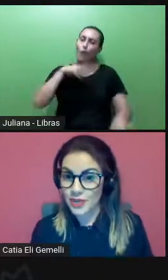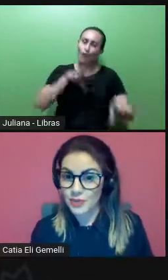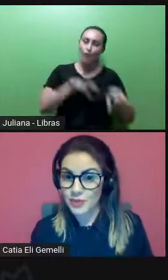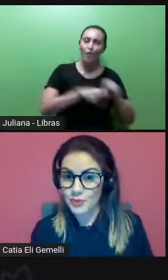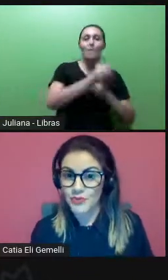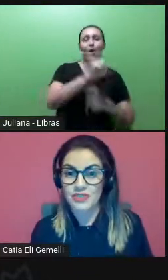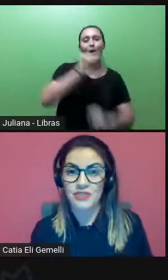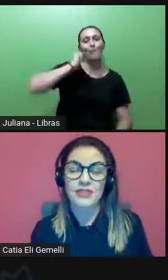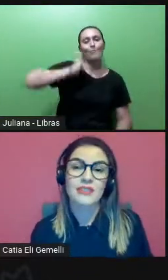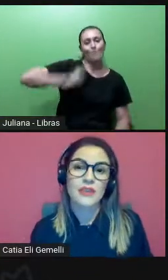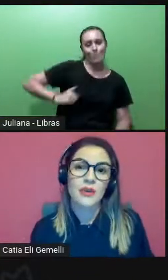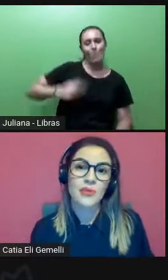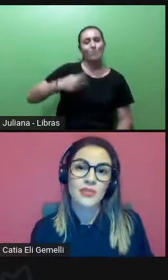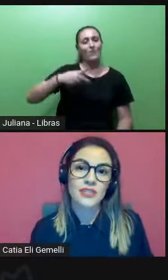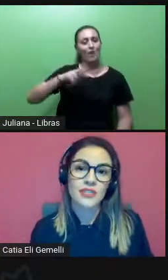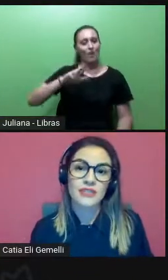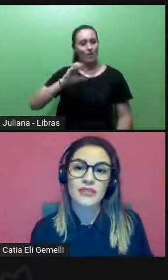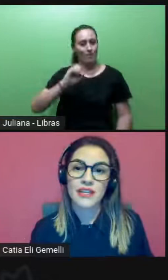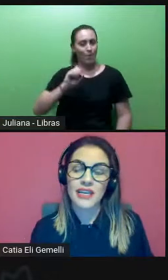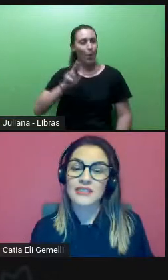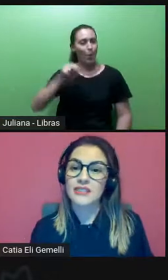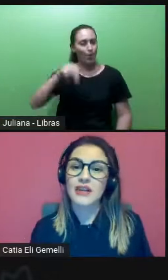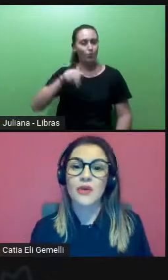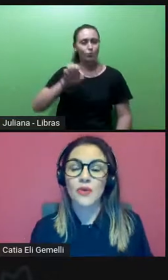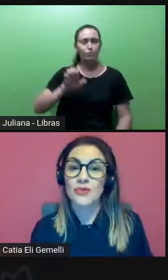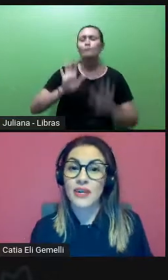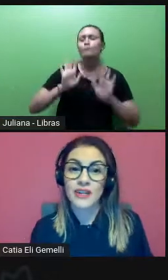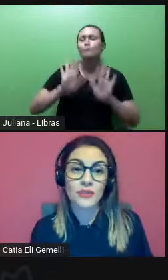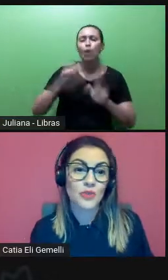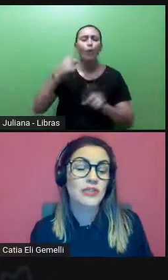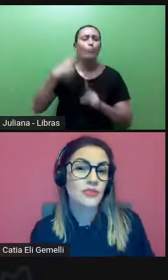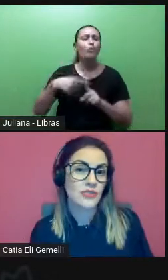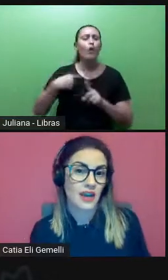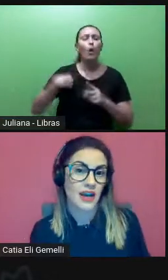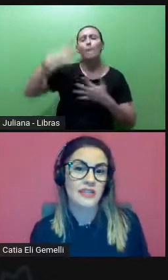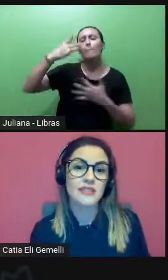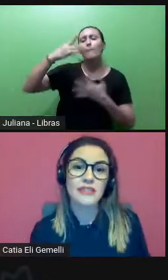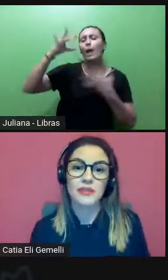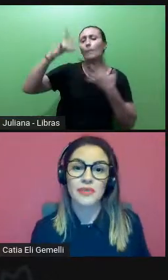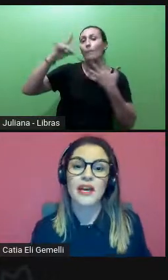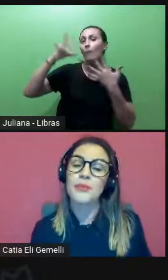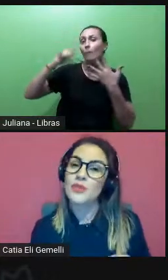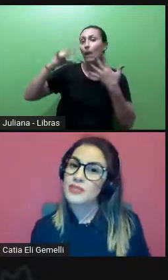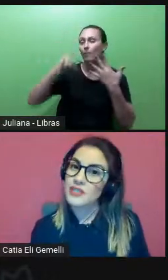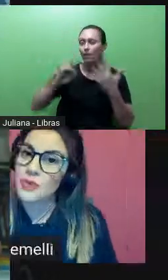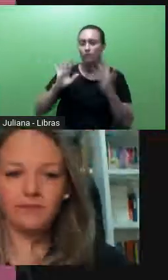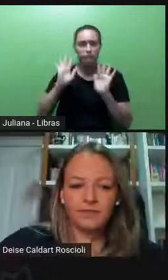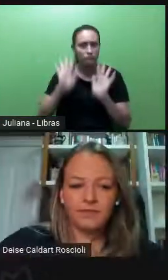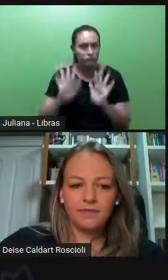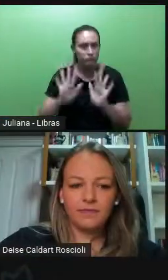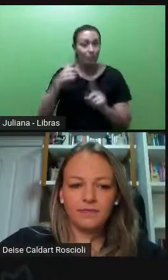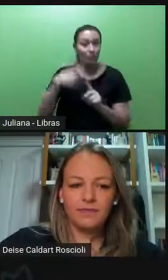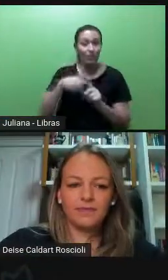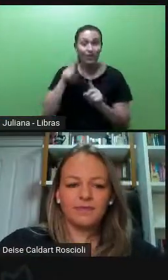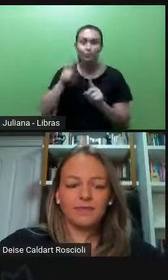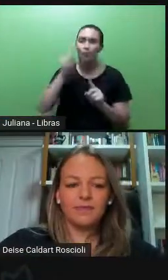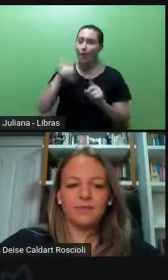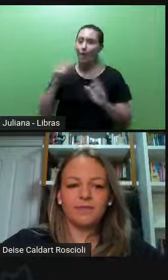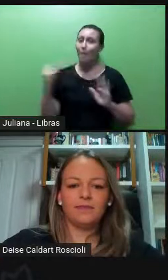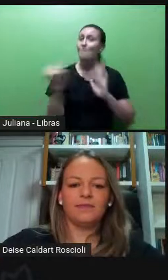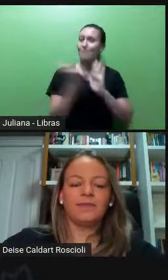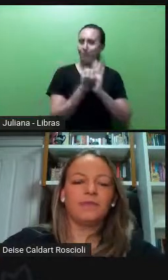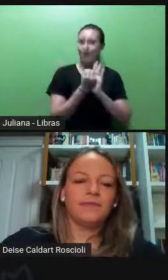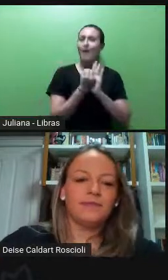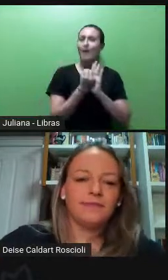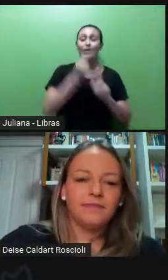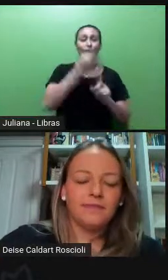Por que eu falo disso para vocês? Porque esses são alguns marcadores sociais que me aproximam ou distanciam